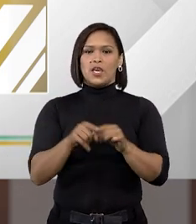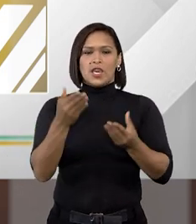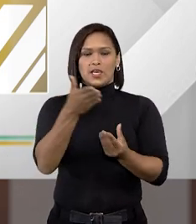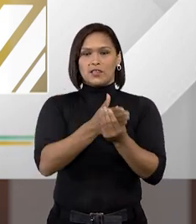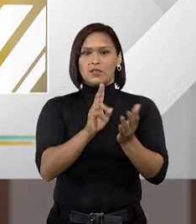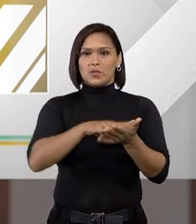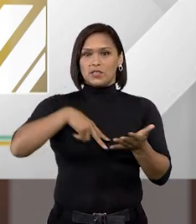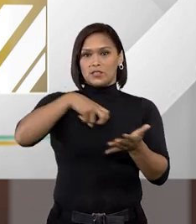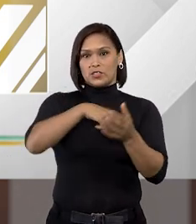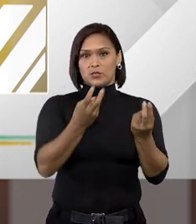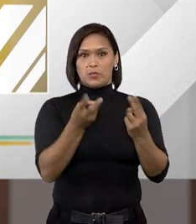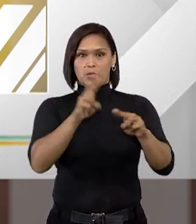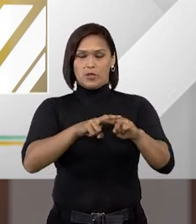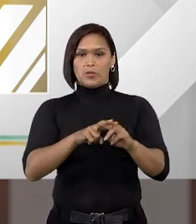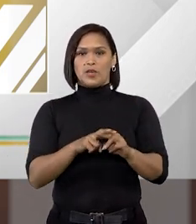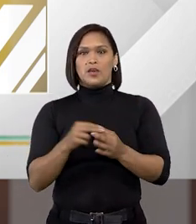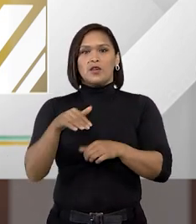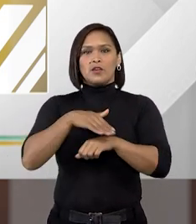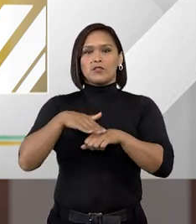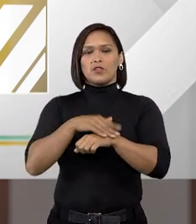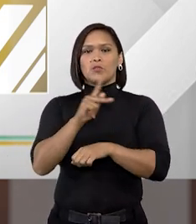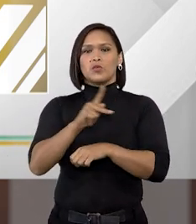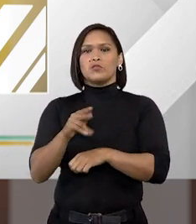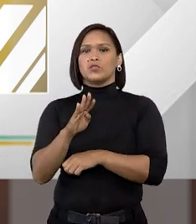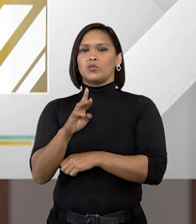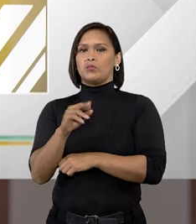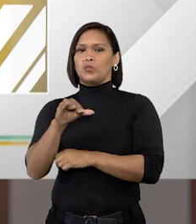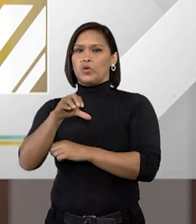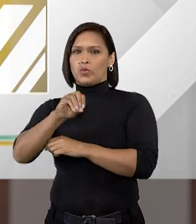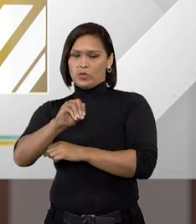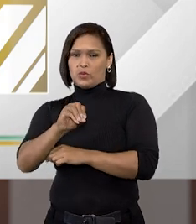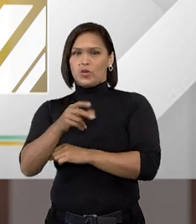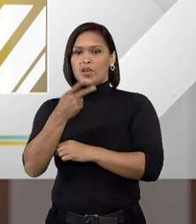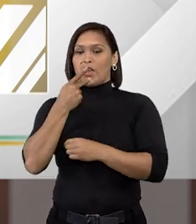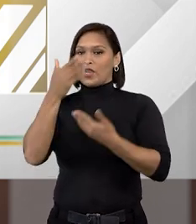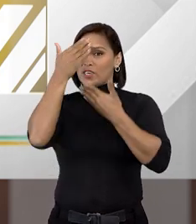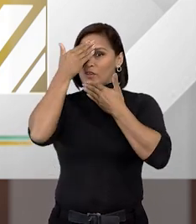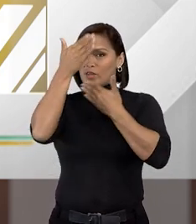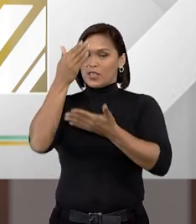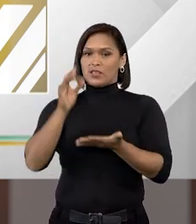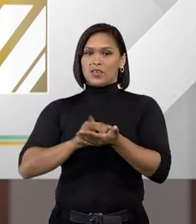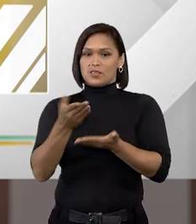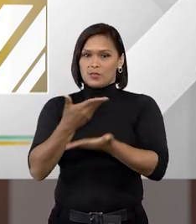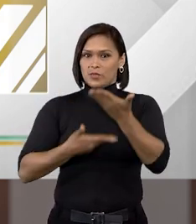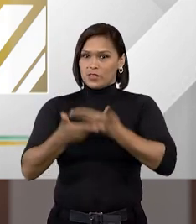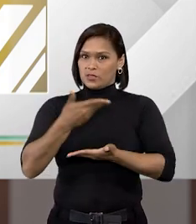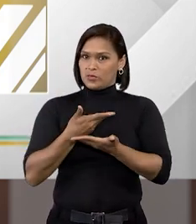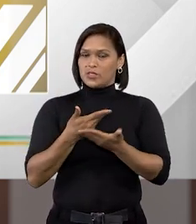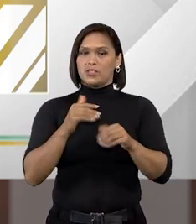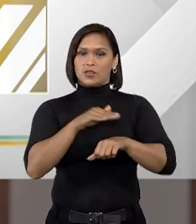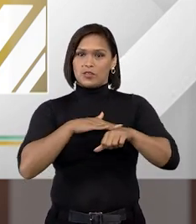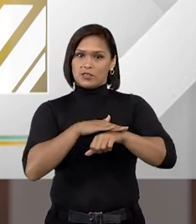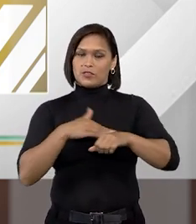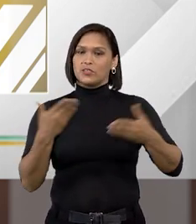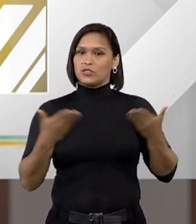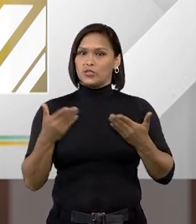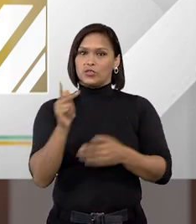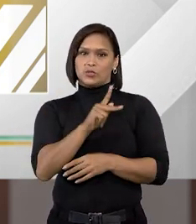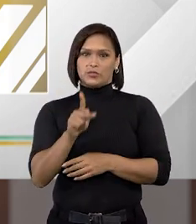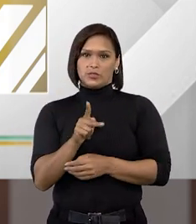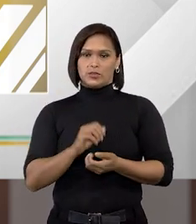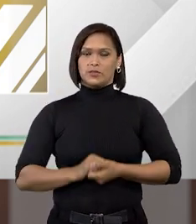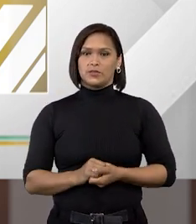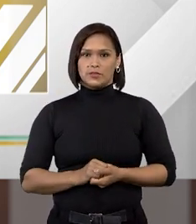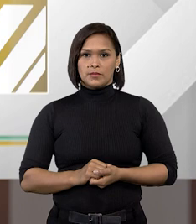demandas carcerárias nós conversamos com o professor Bruno Salles a quem eu agradeço muito a participação no nosso bate-papo de hoje professor